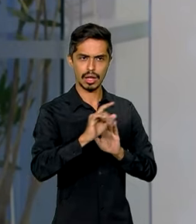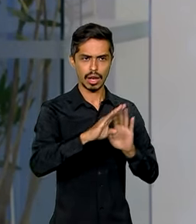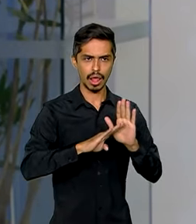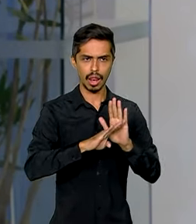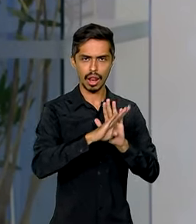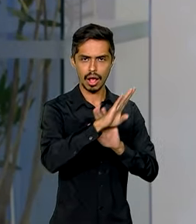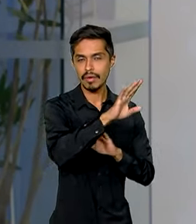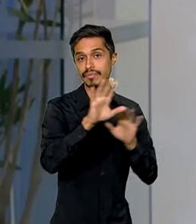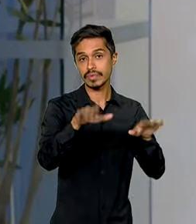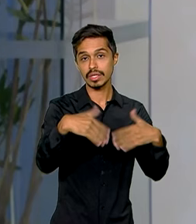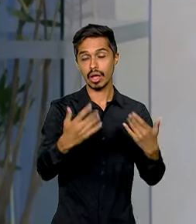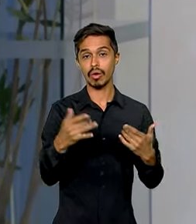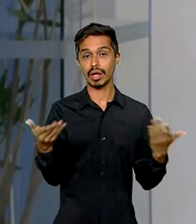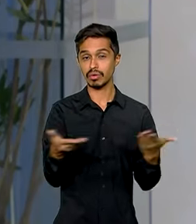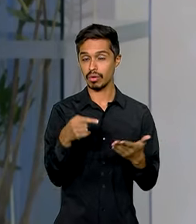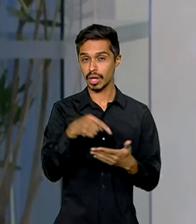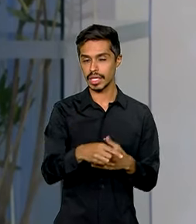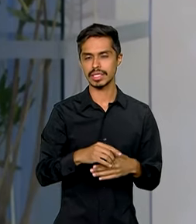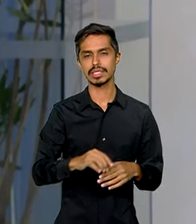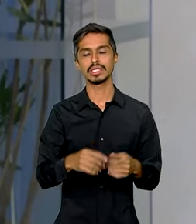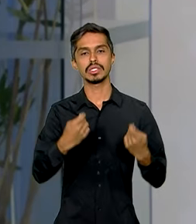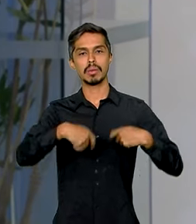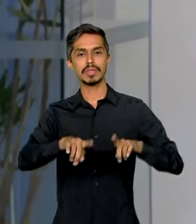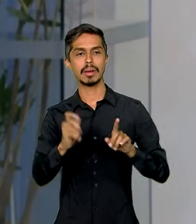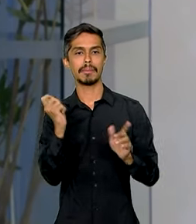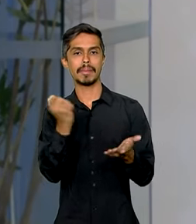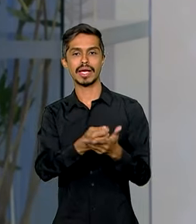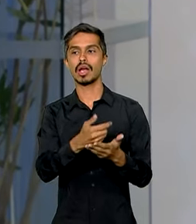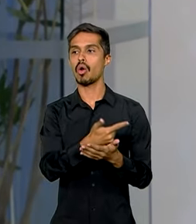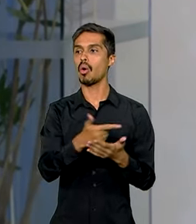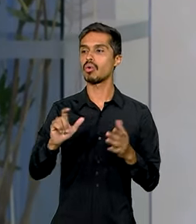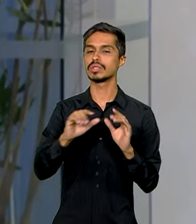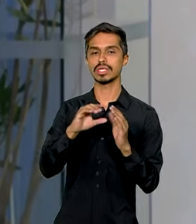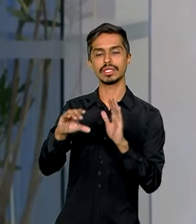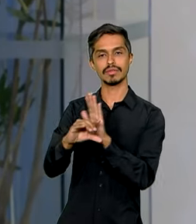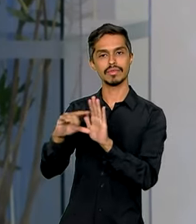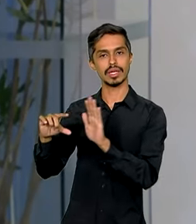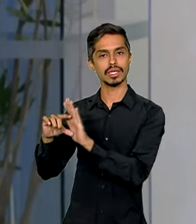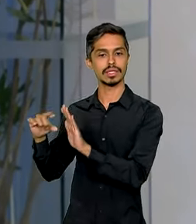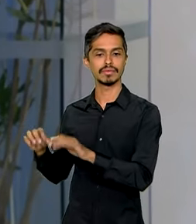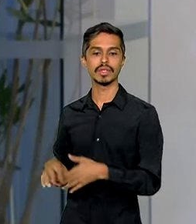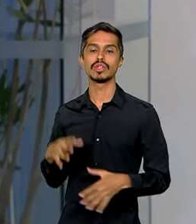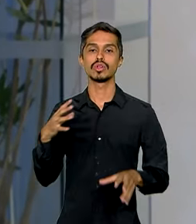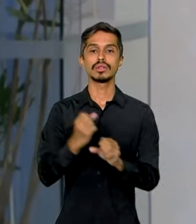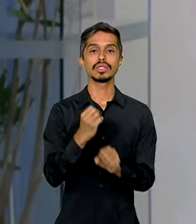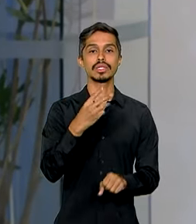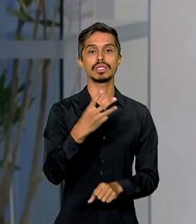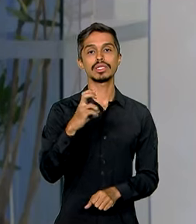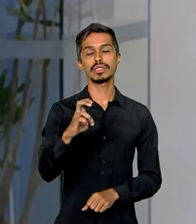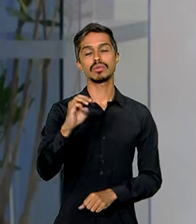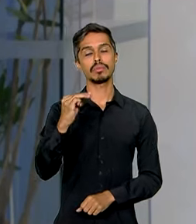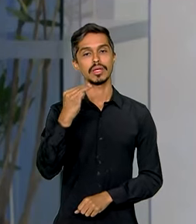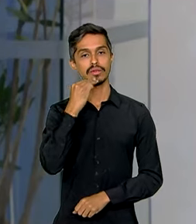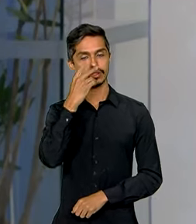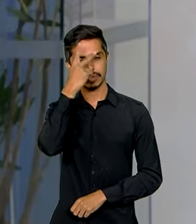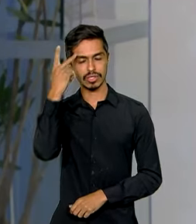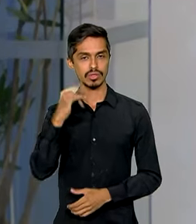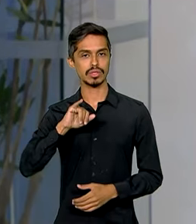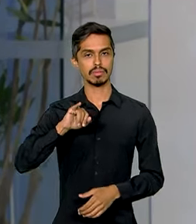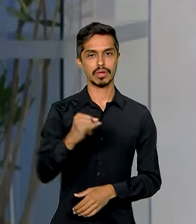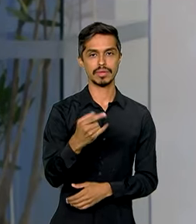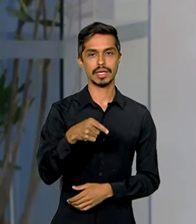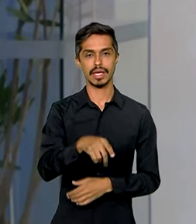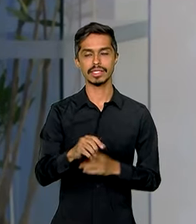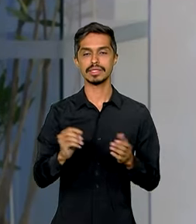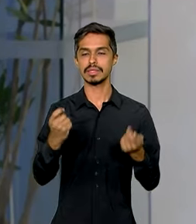disso, essa isenção vai beneficiar também outras faixas. Então, ao todo, 35 milhões de pessoas vão ser beneficiadas